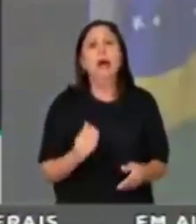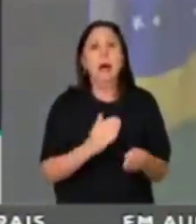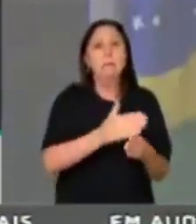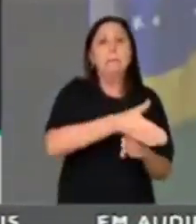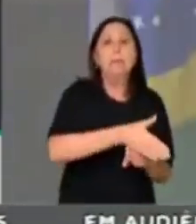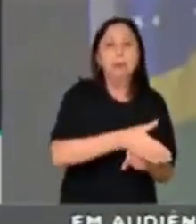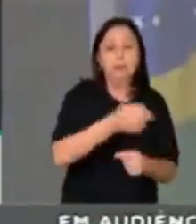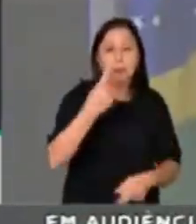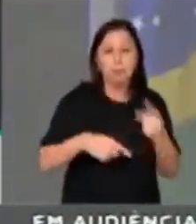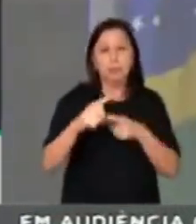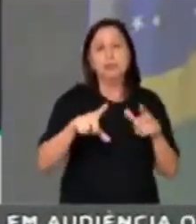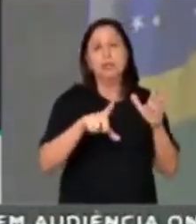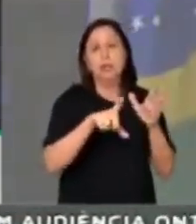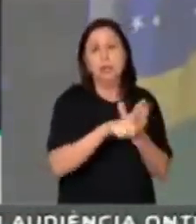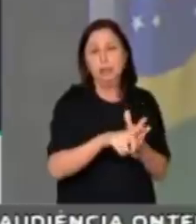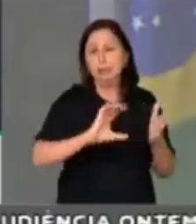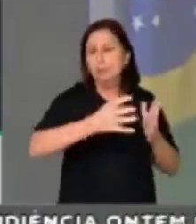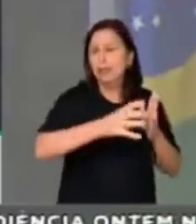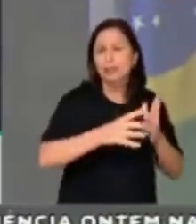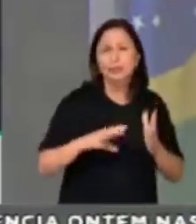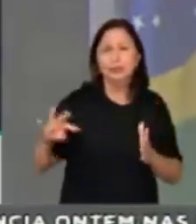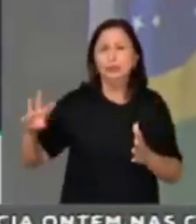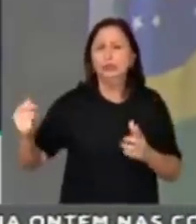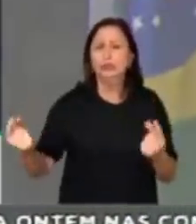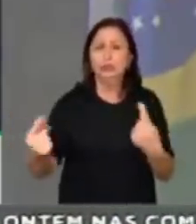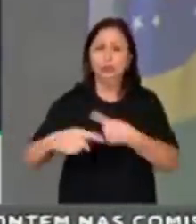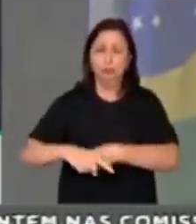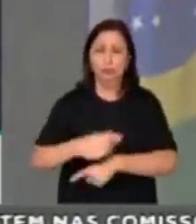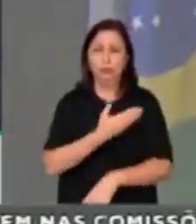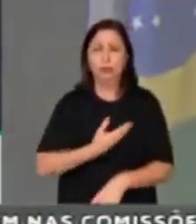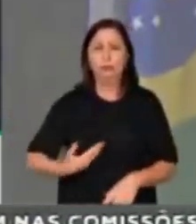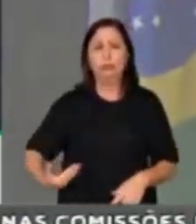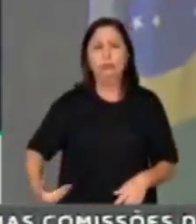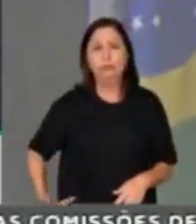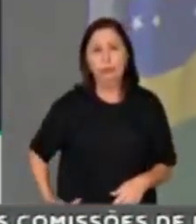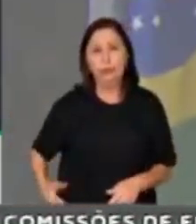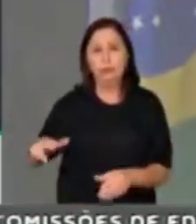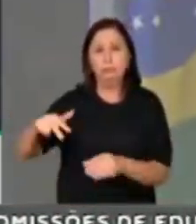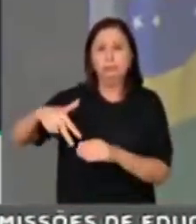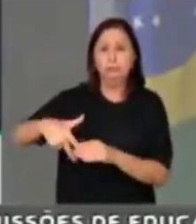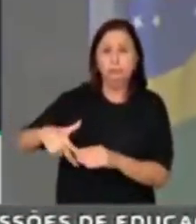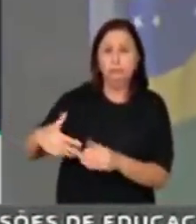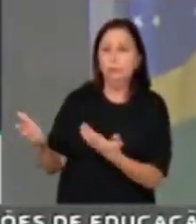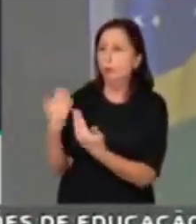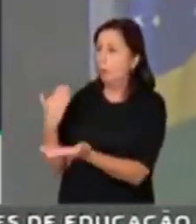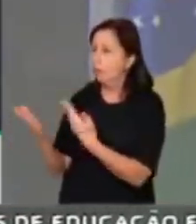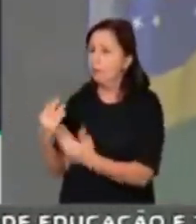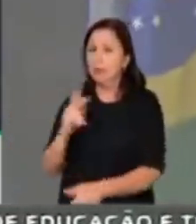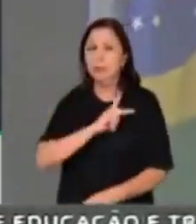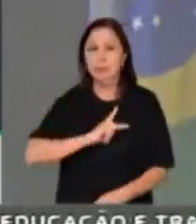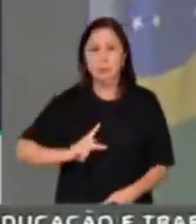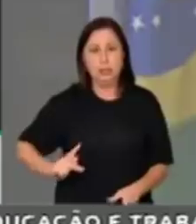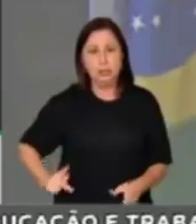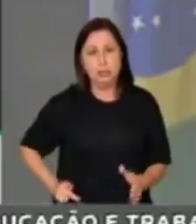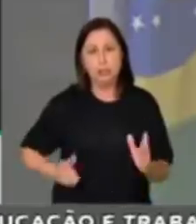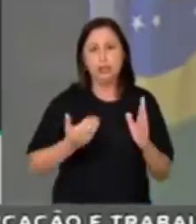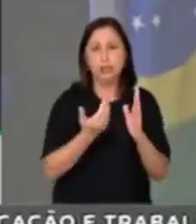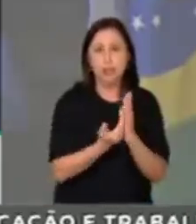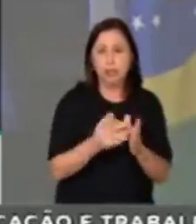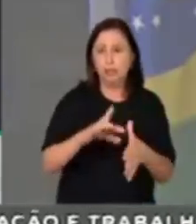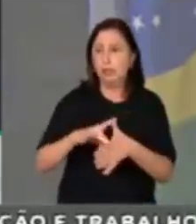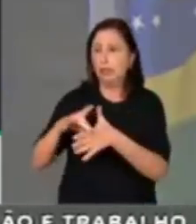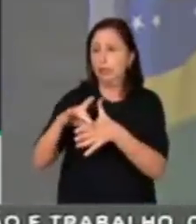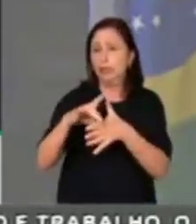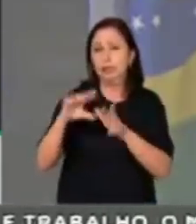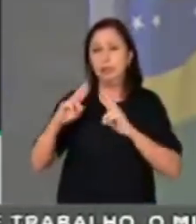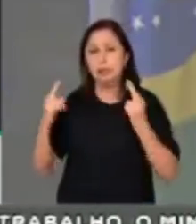PSB, do PCdoB, do partido da oposição, que seja, vem até aqui a esta casa, conversa com o presidente, dialoga com os líderes,